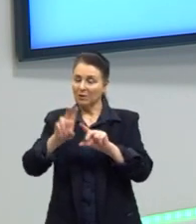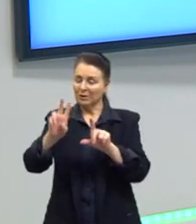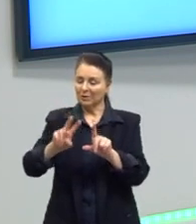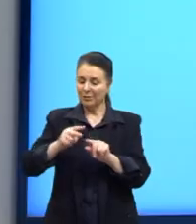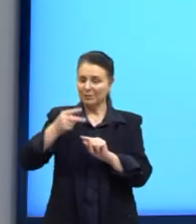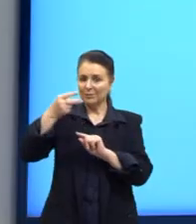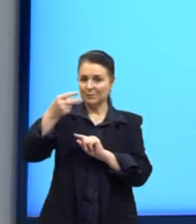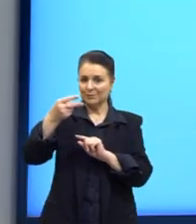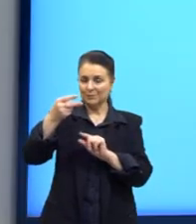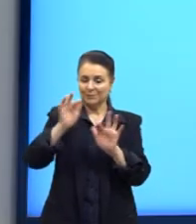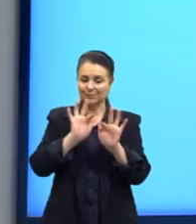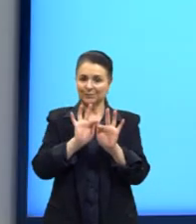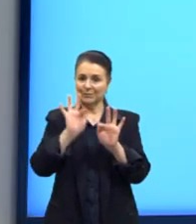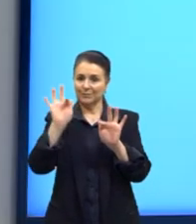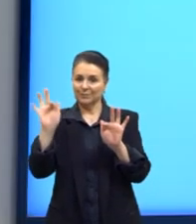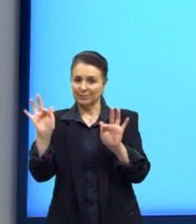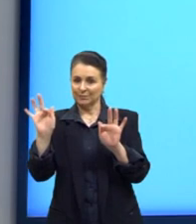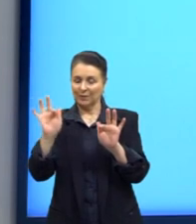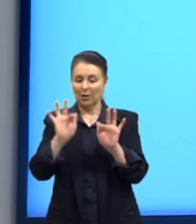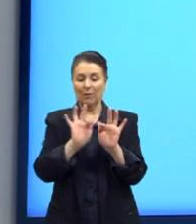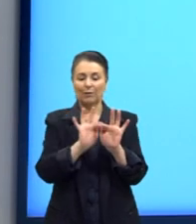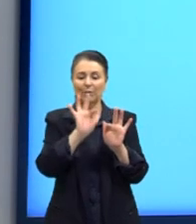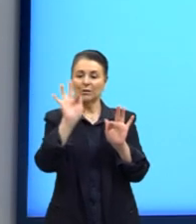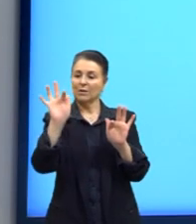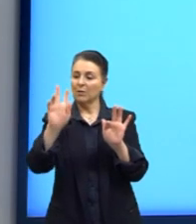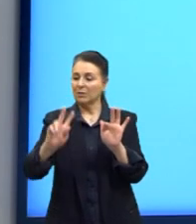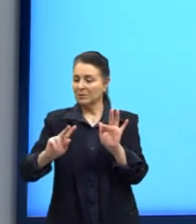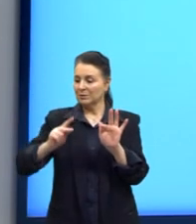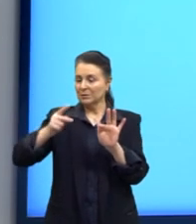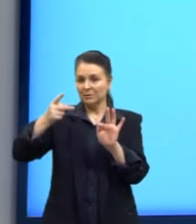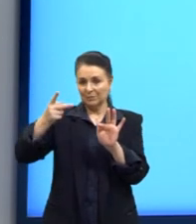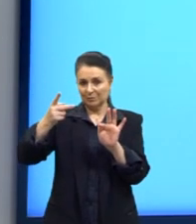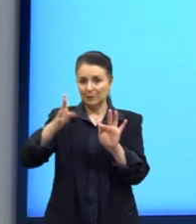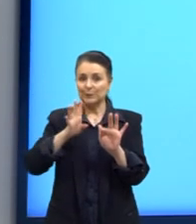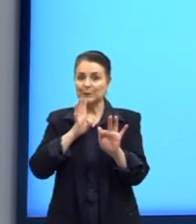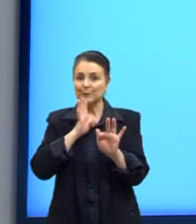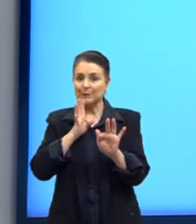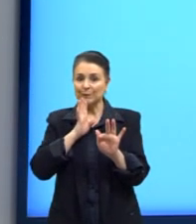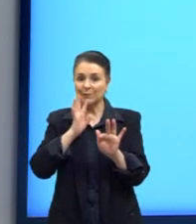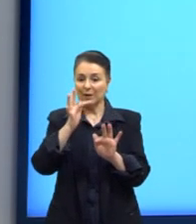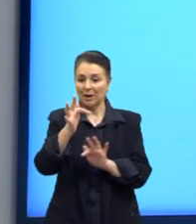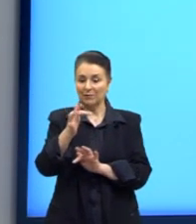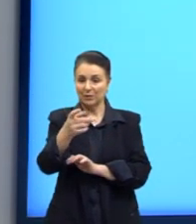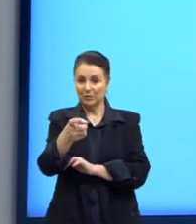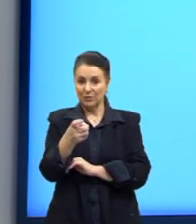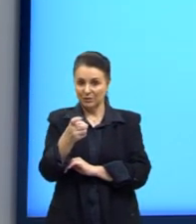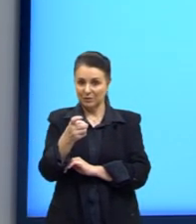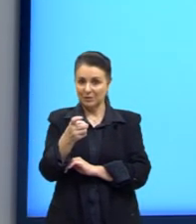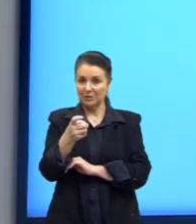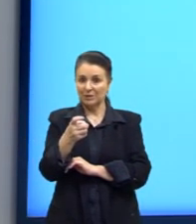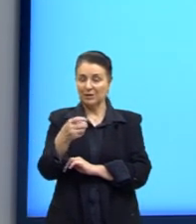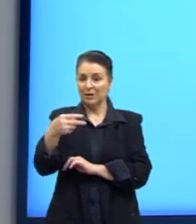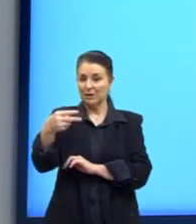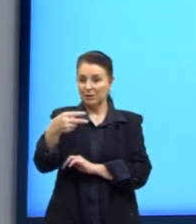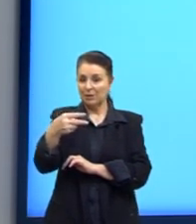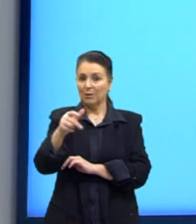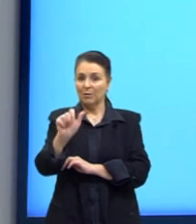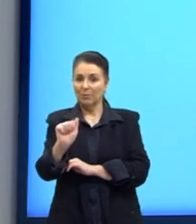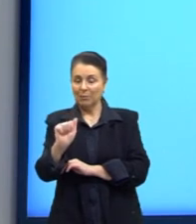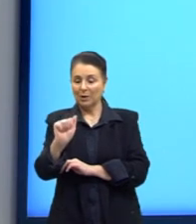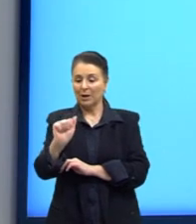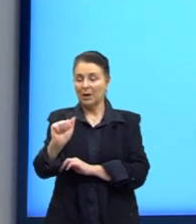Acontece que a nossa função exponencial, que nós conhecemos f de x, igual ao a